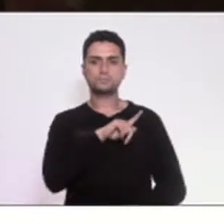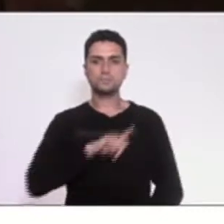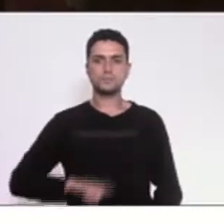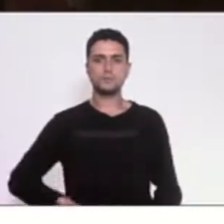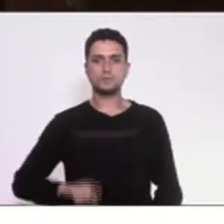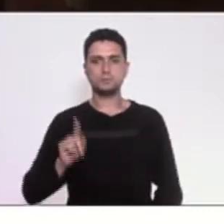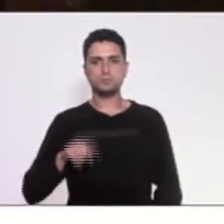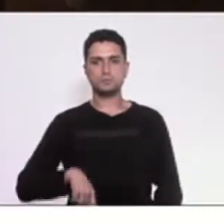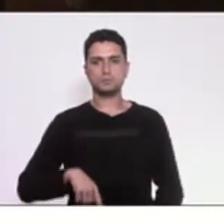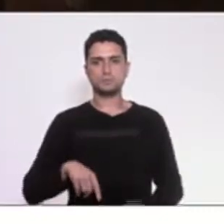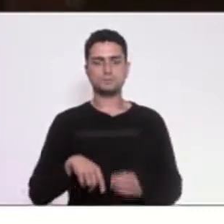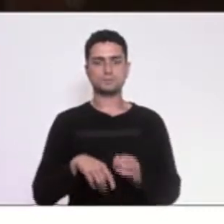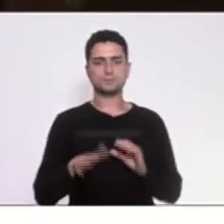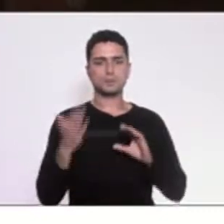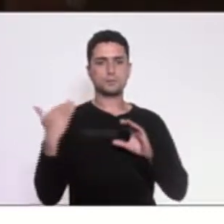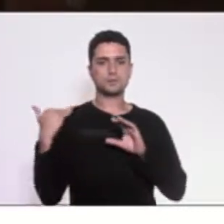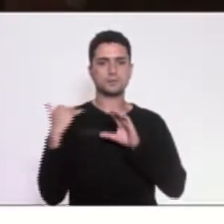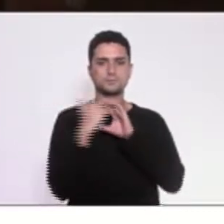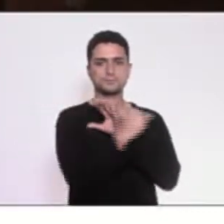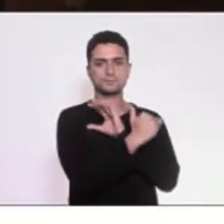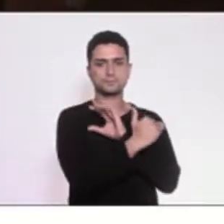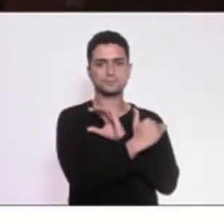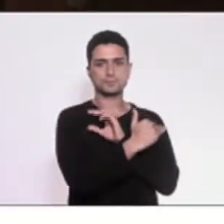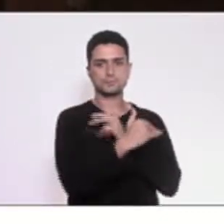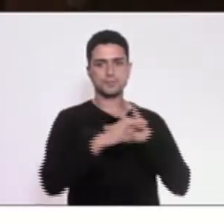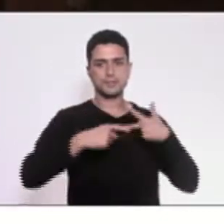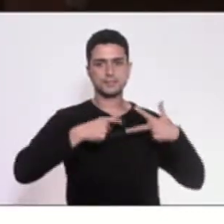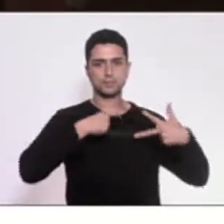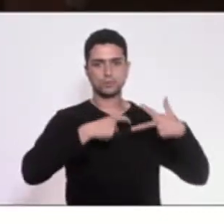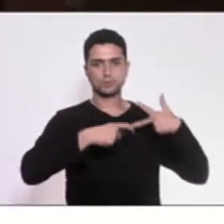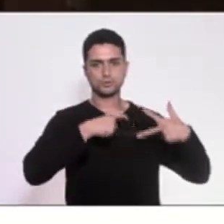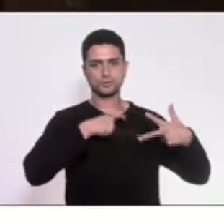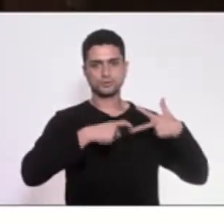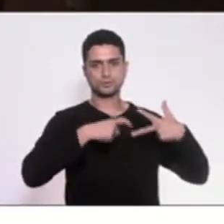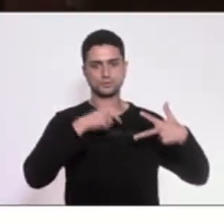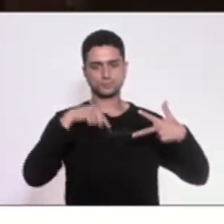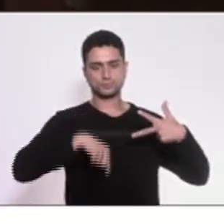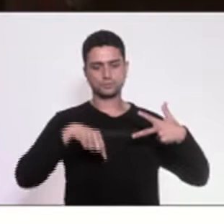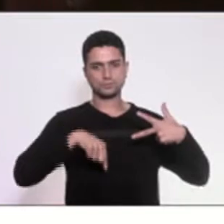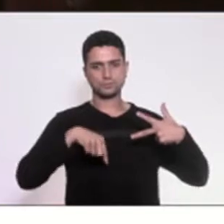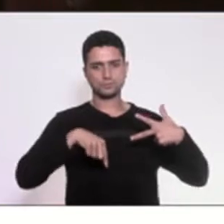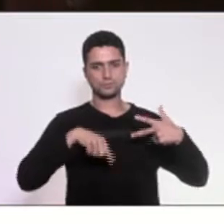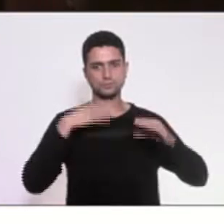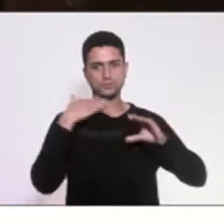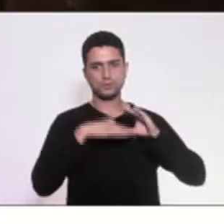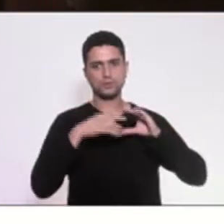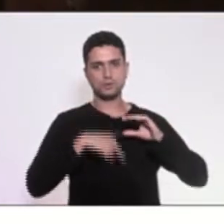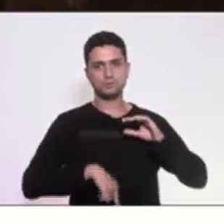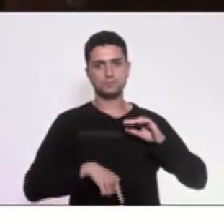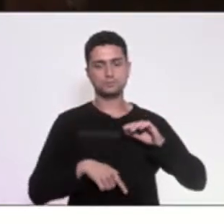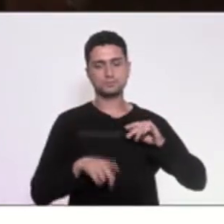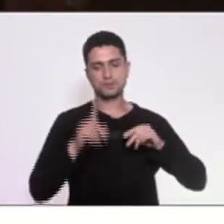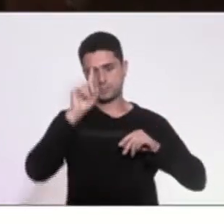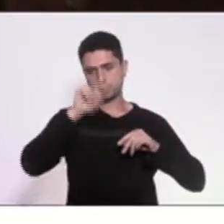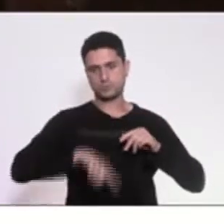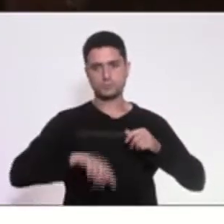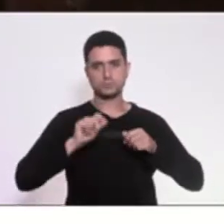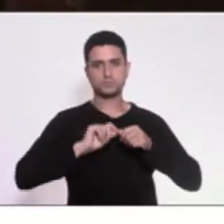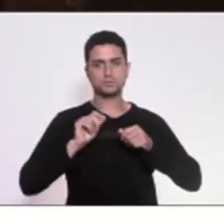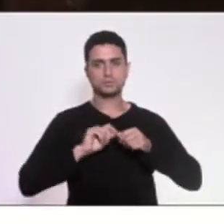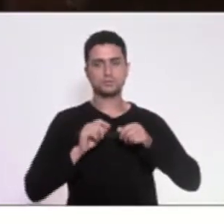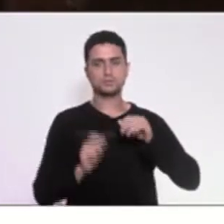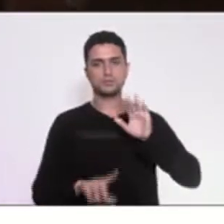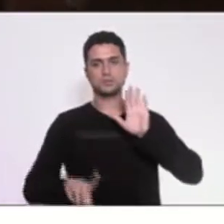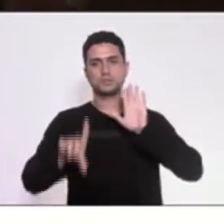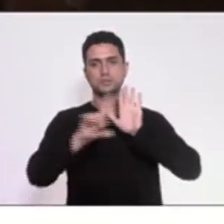mensagem do Poder Executivo para esta Casa, para instituir uma lei disciplinando,